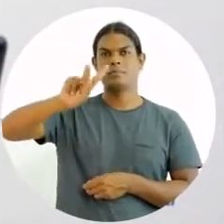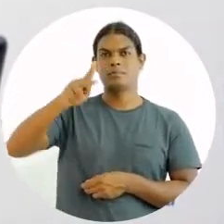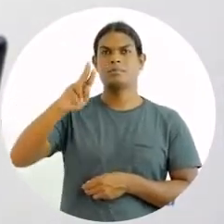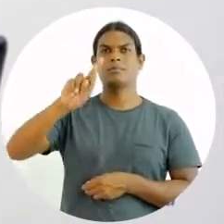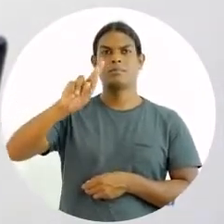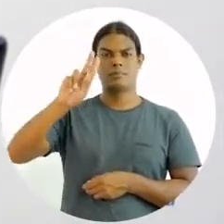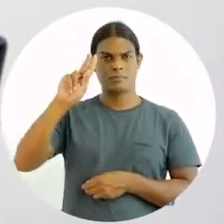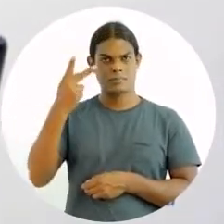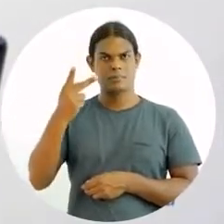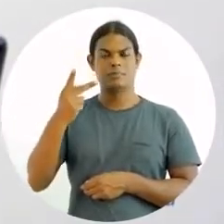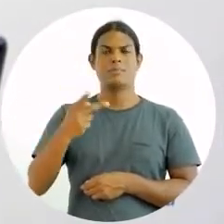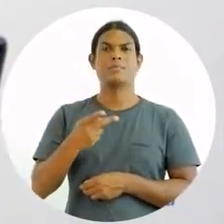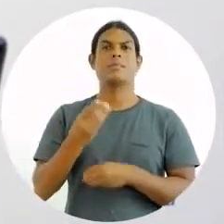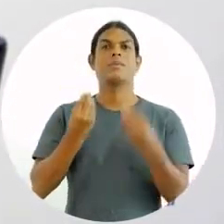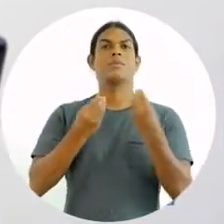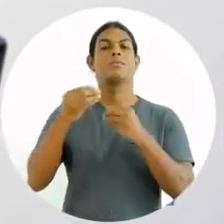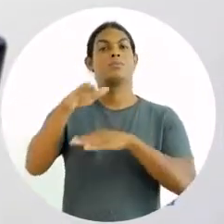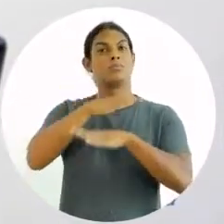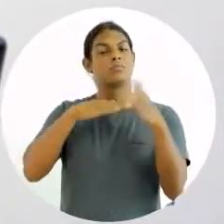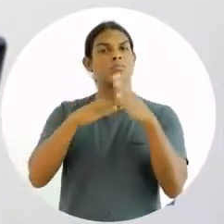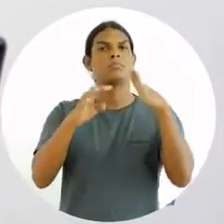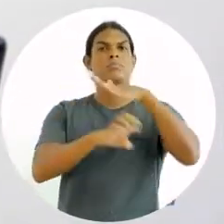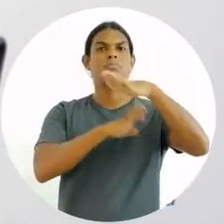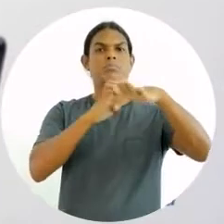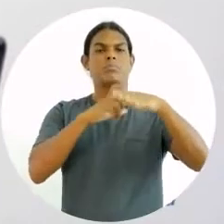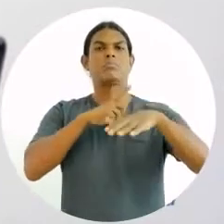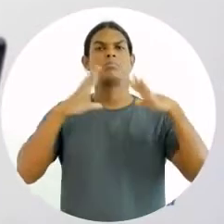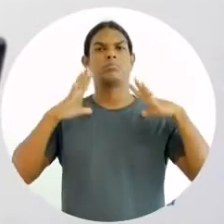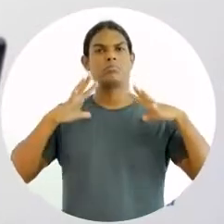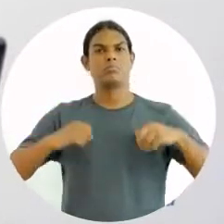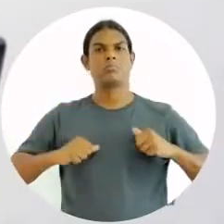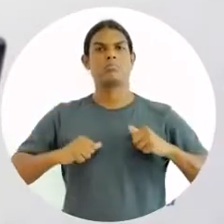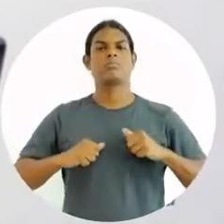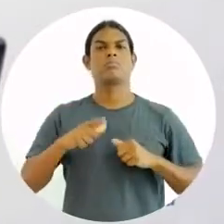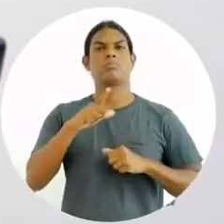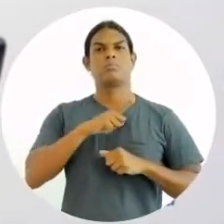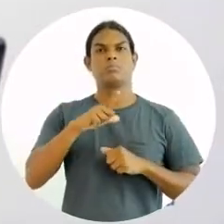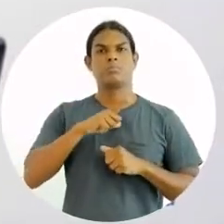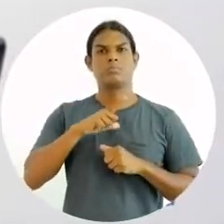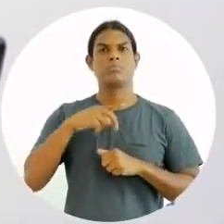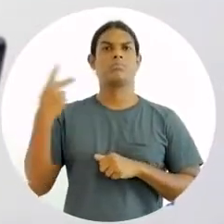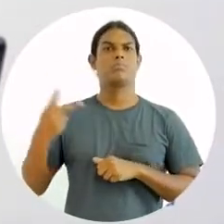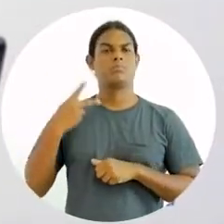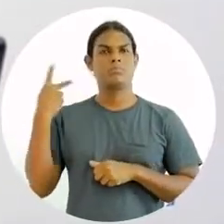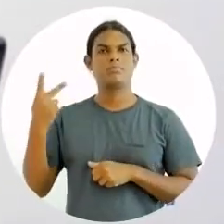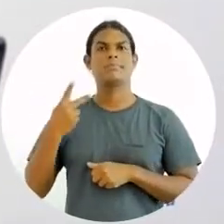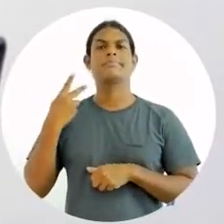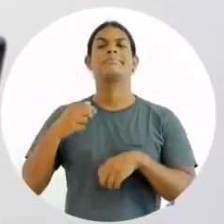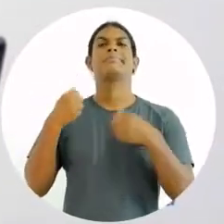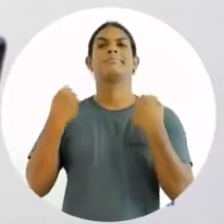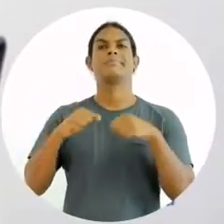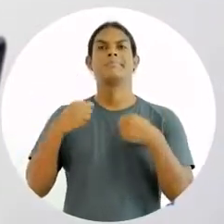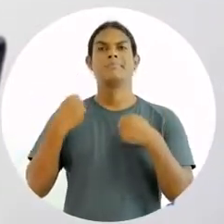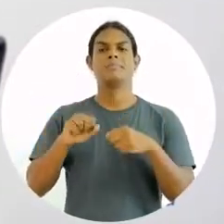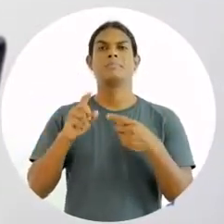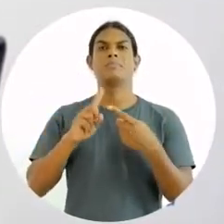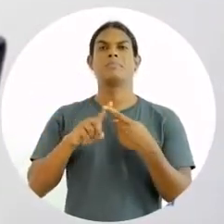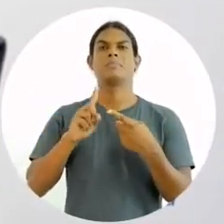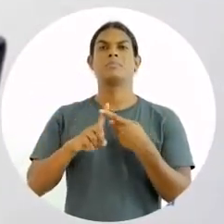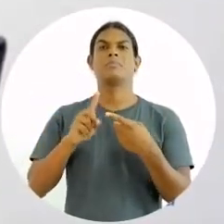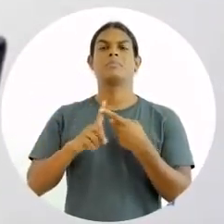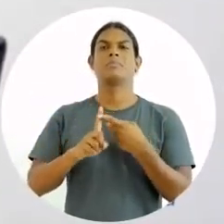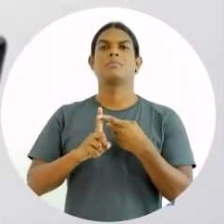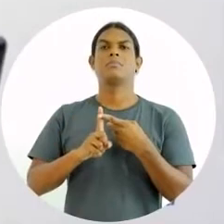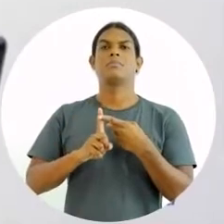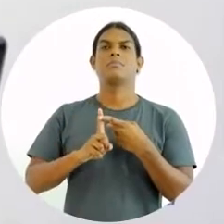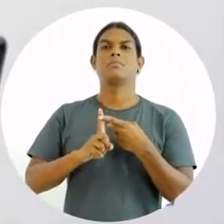Pessoal, como toda empresa tem uma ética, ela tem princípios e valores, ela também determina as